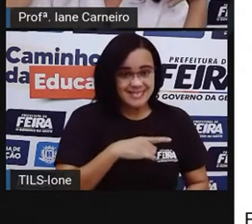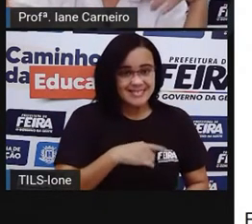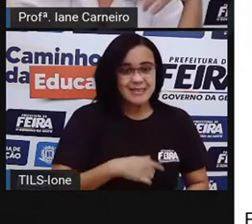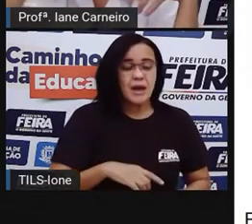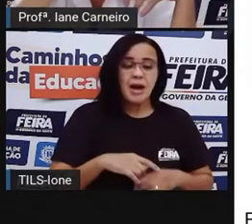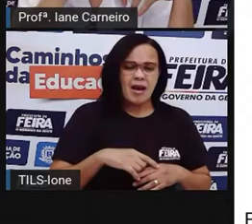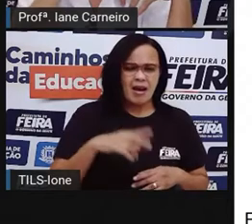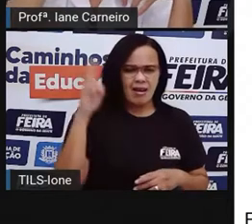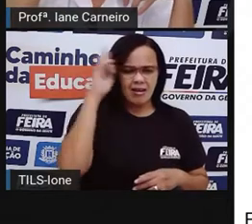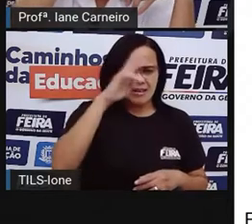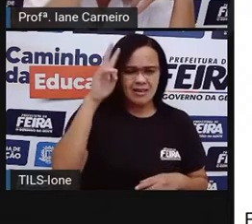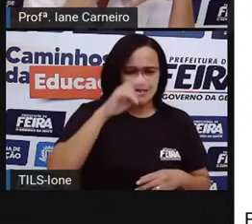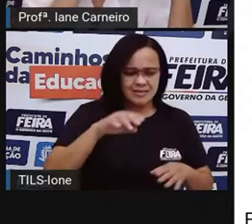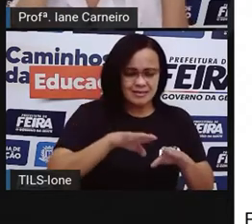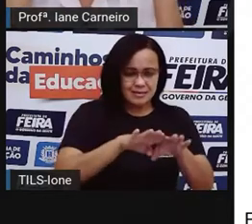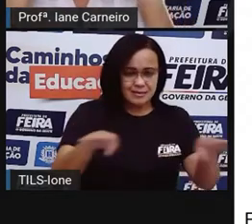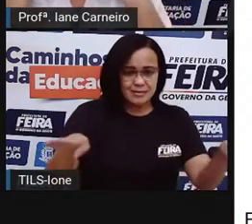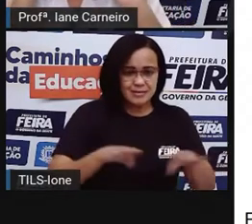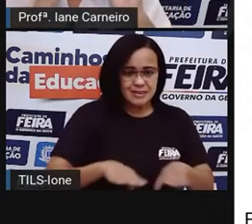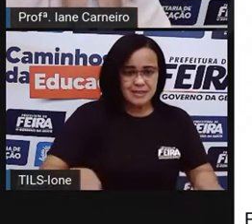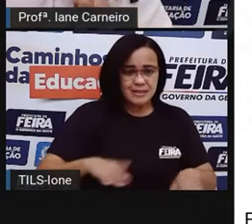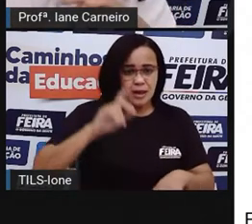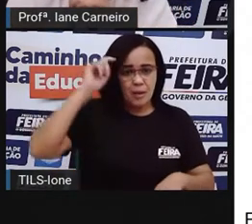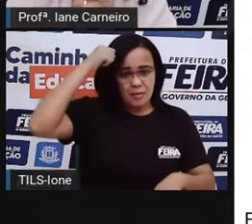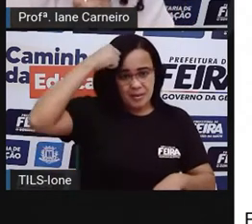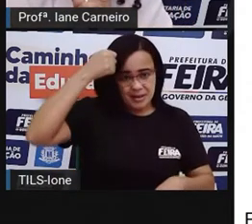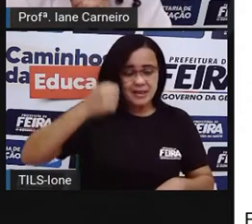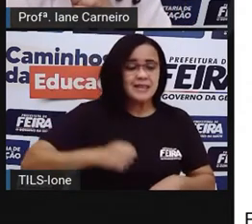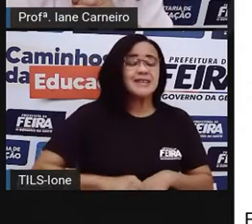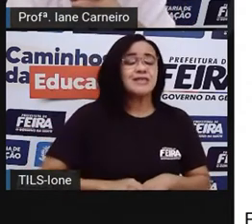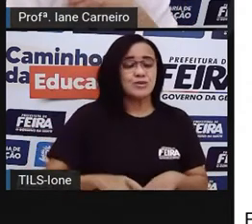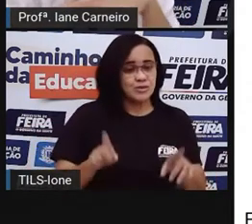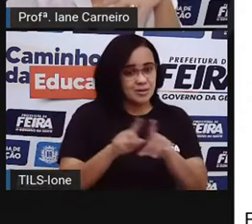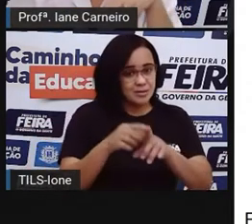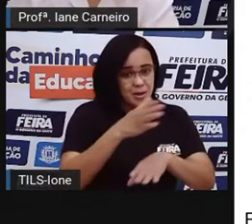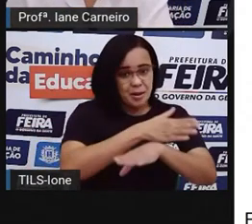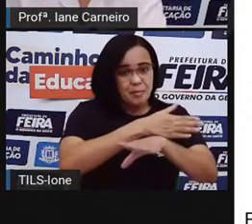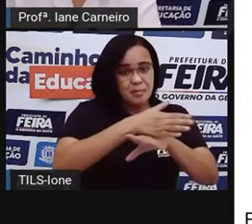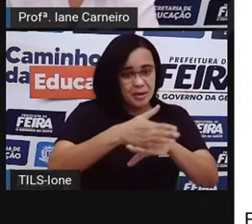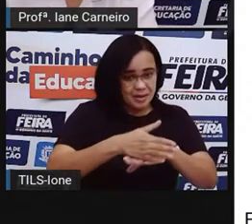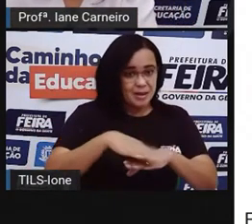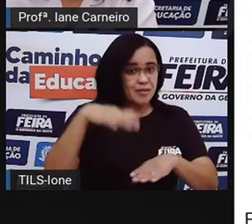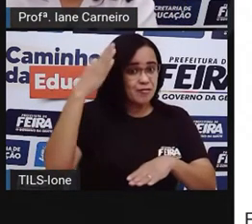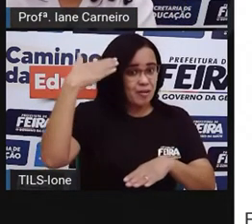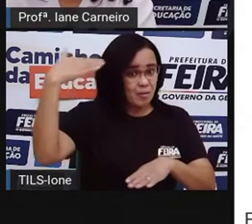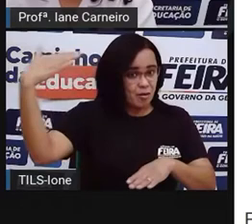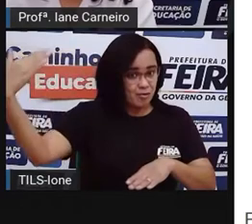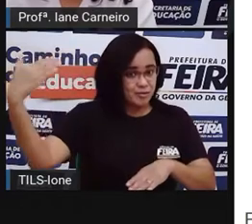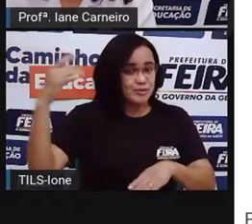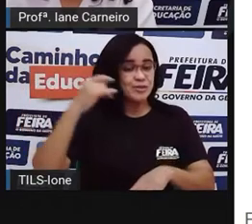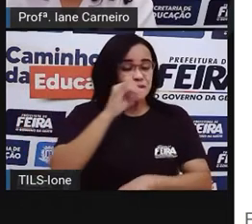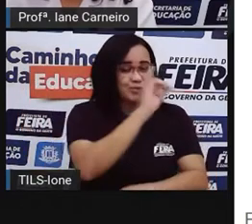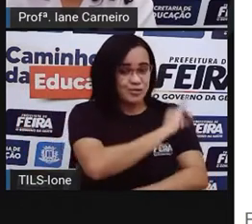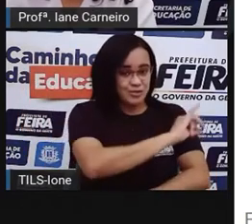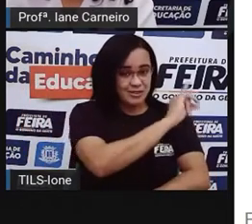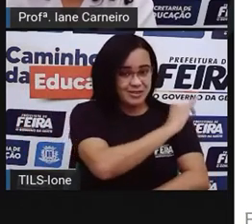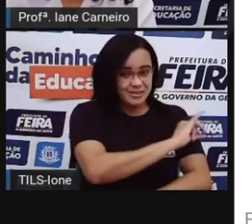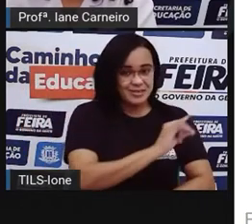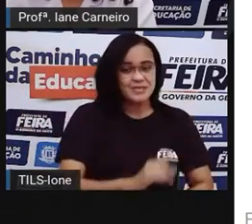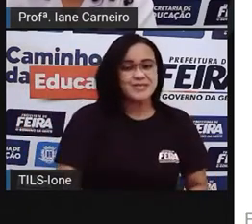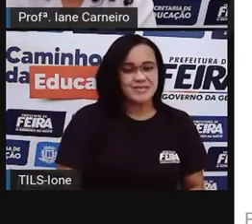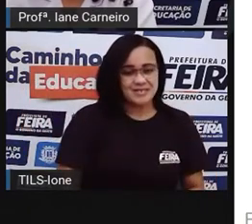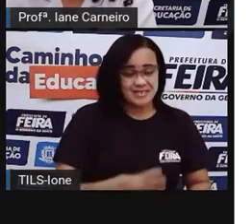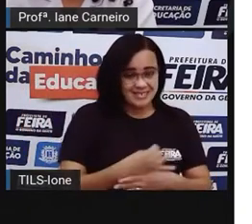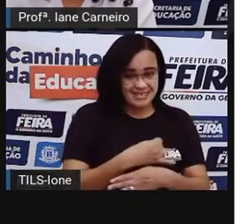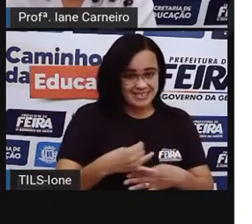branca, que vai dando assim, ó, o contorno e fica muito lindo, né? Deixa eu ver aqui. Olha só, tá vendo